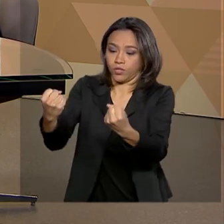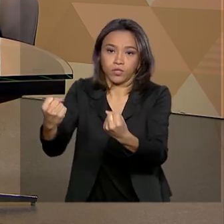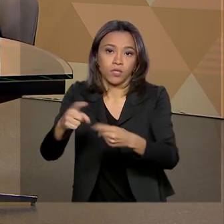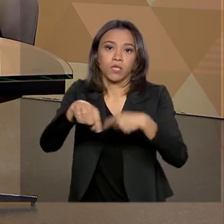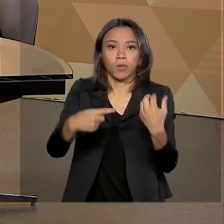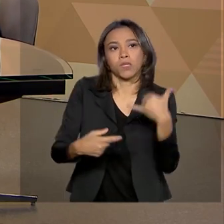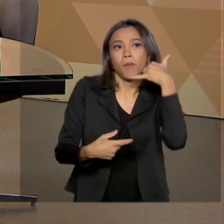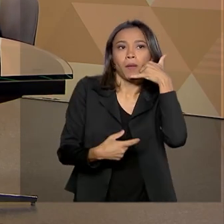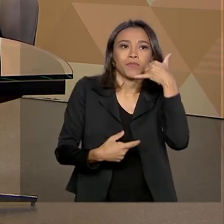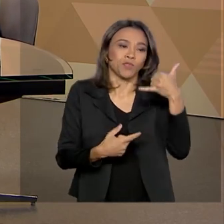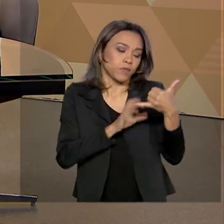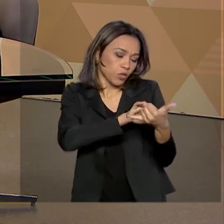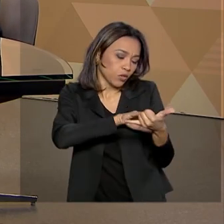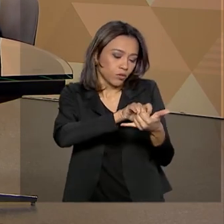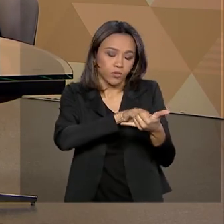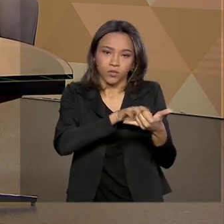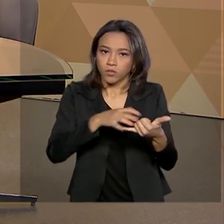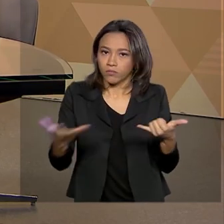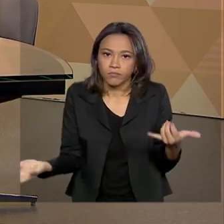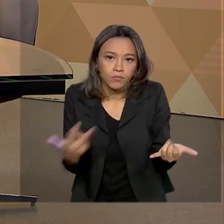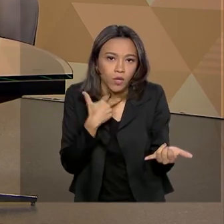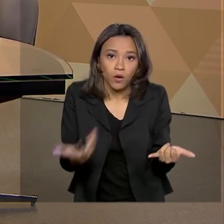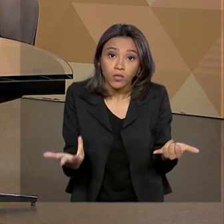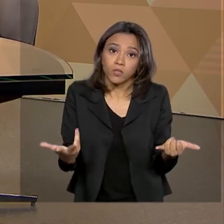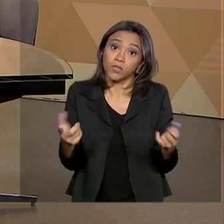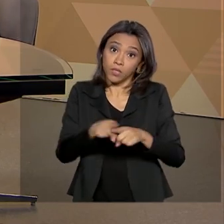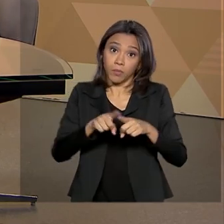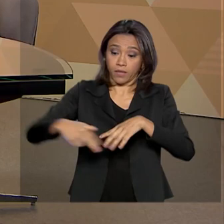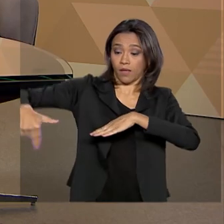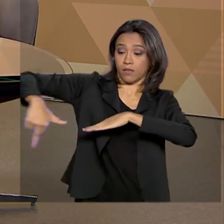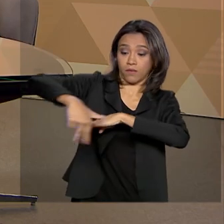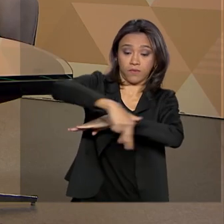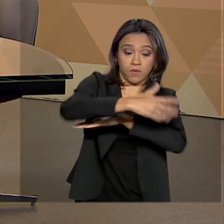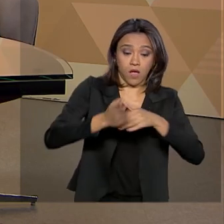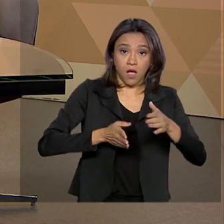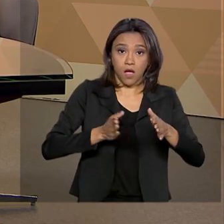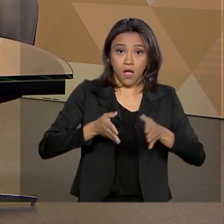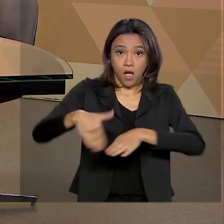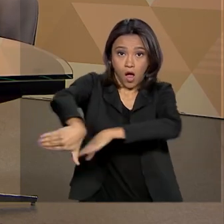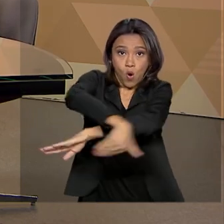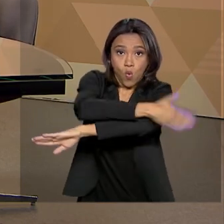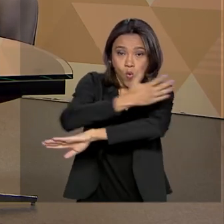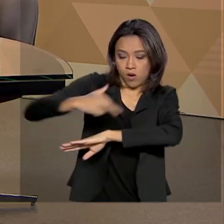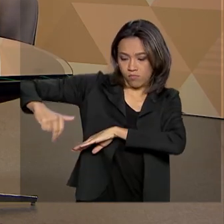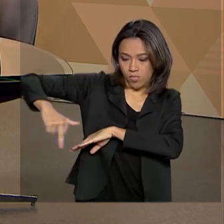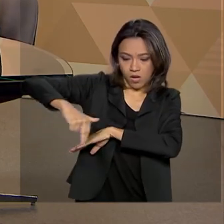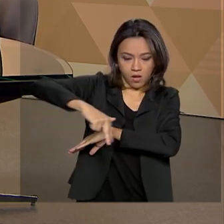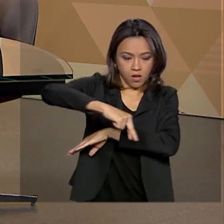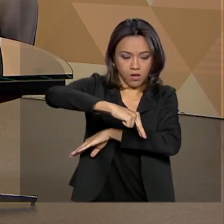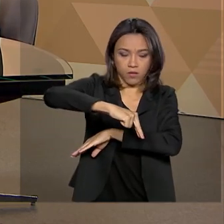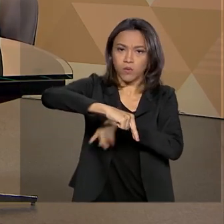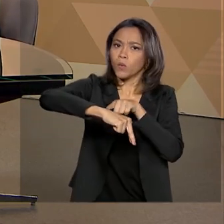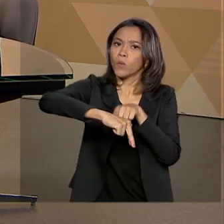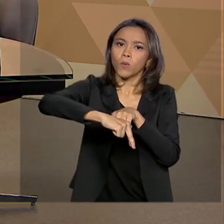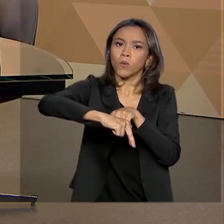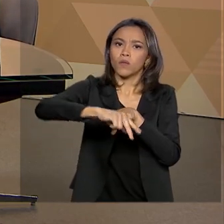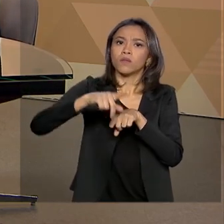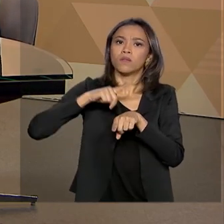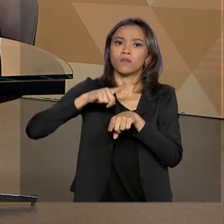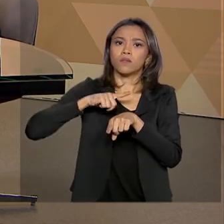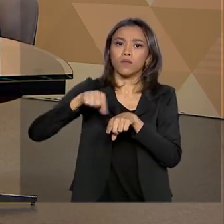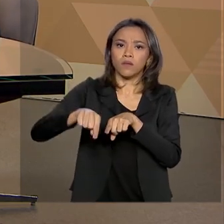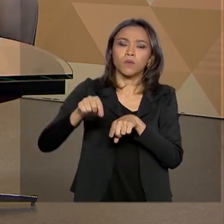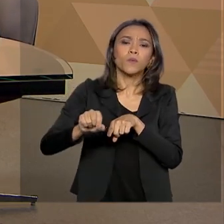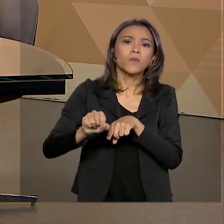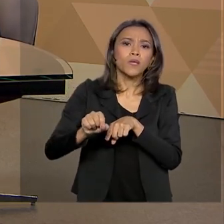um celular, trocando mensagem. Mas também não podemos atravessar a rua, que de repente você não tem uma infração imposta, mas tem uma